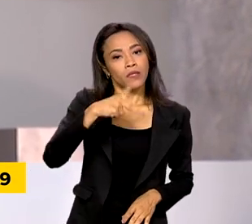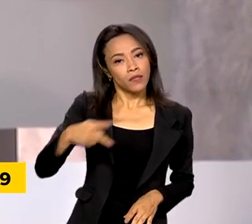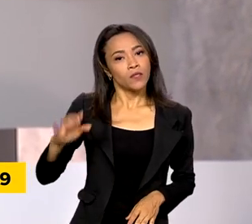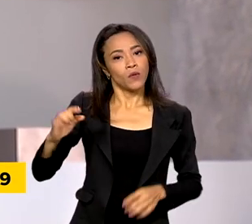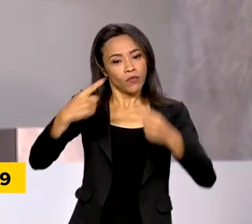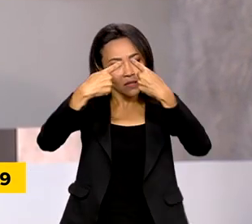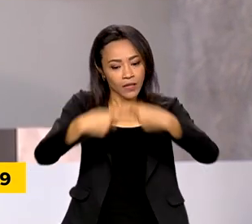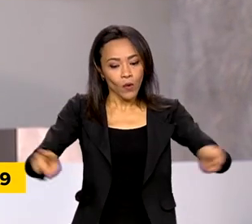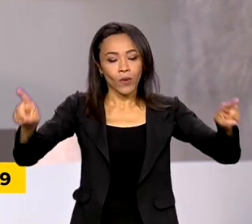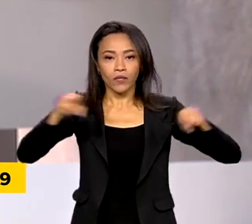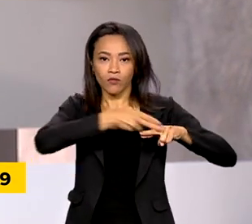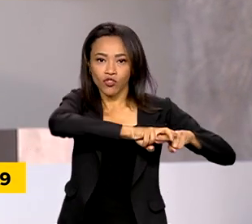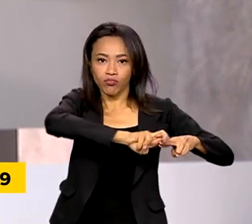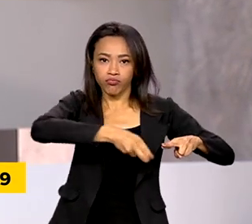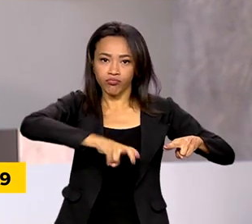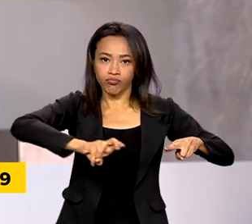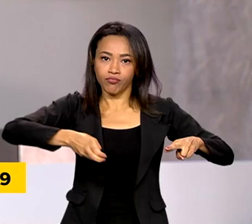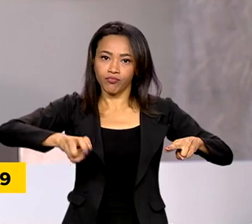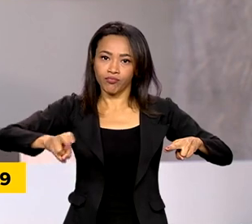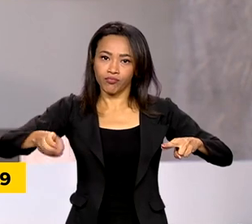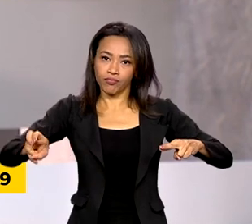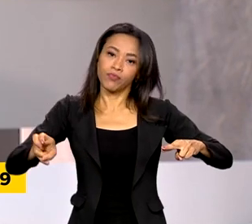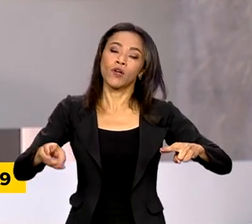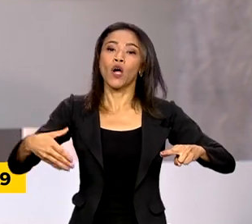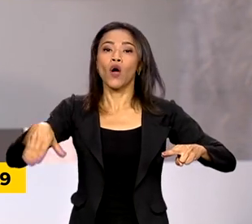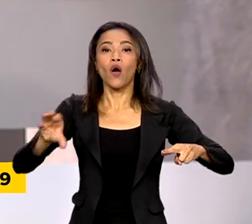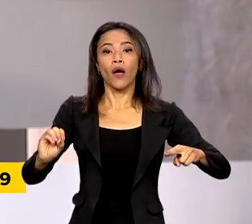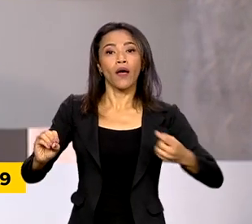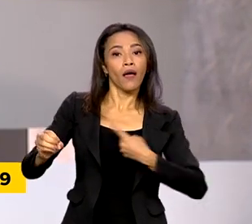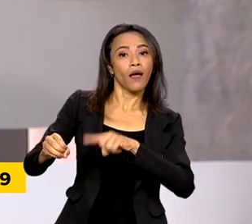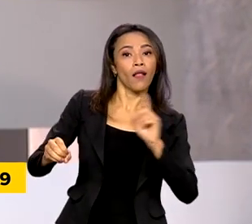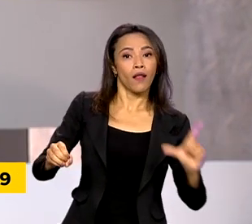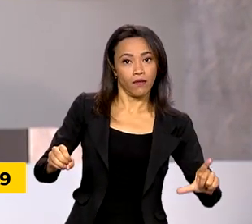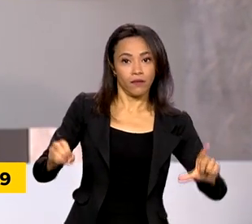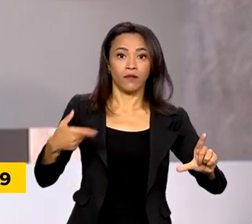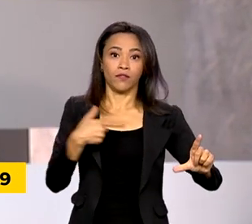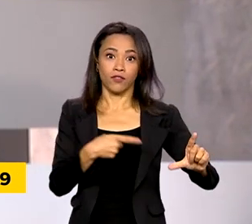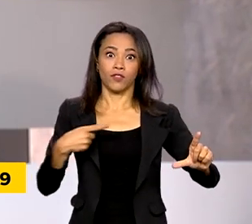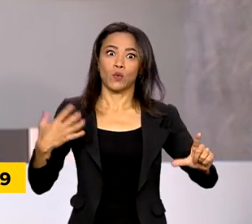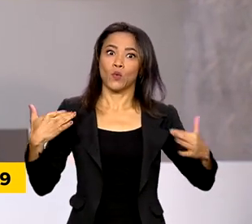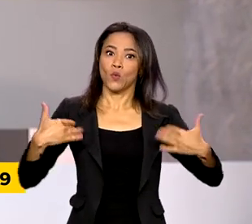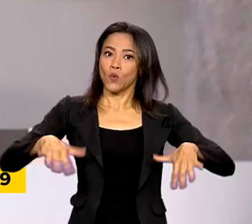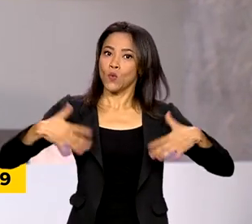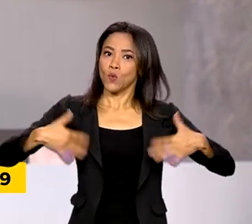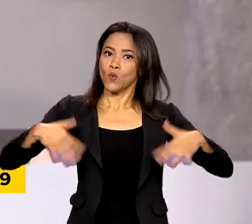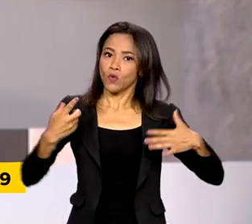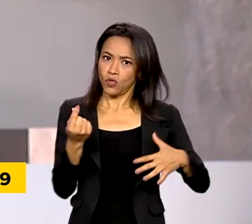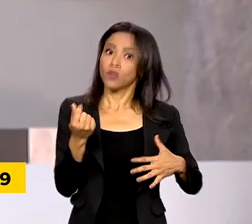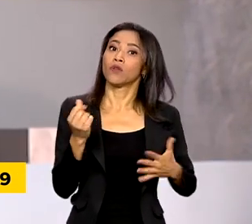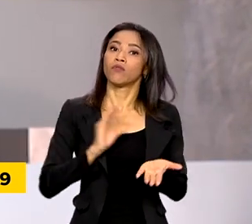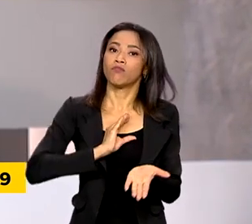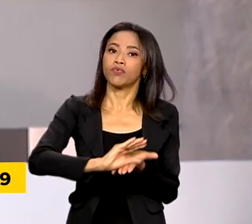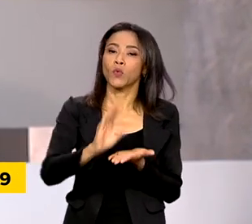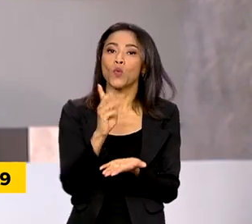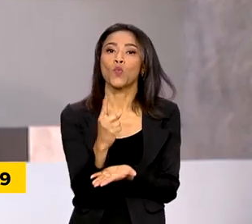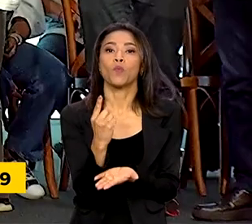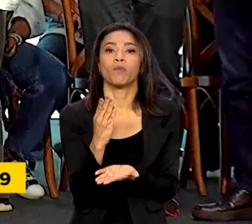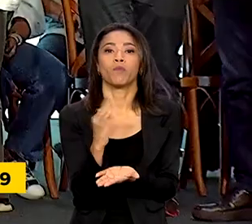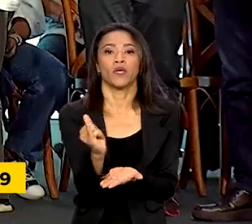quilômetros da Ferrovia Oeste-Leste na Bahia. O investimento supera um bilhão de reais.